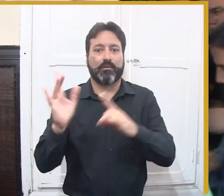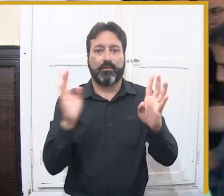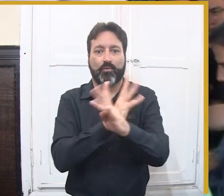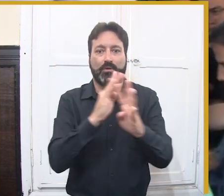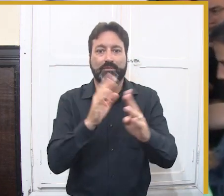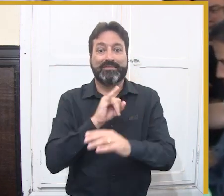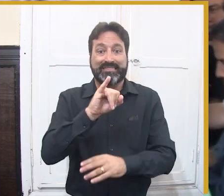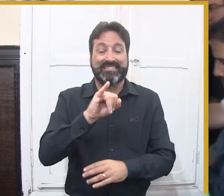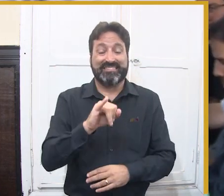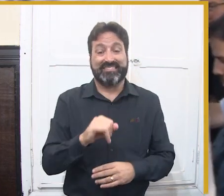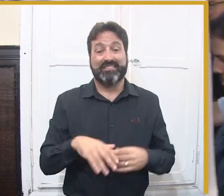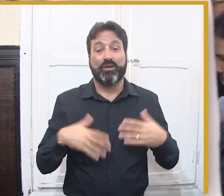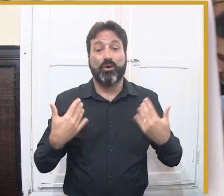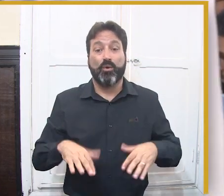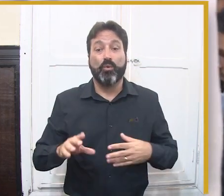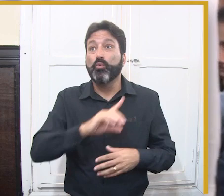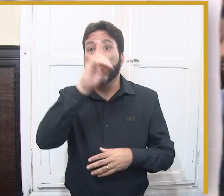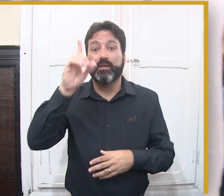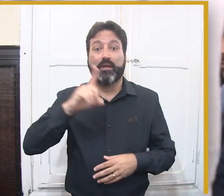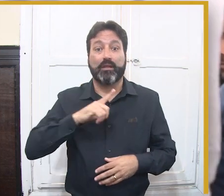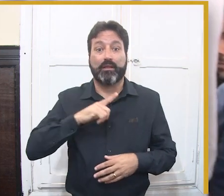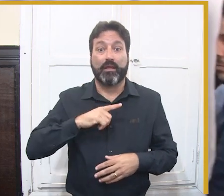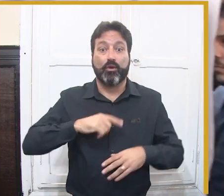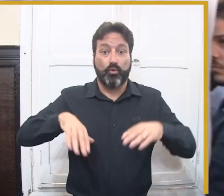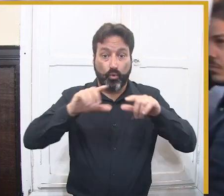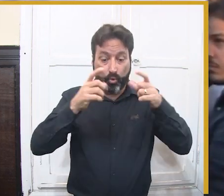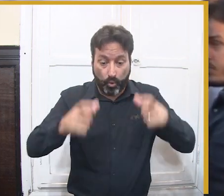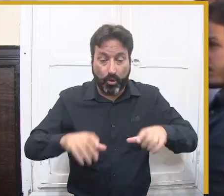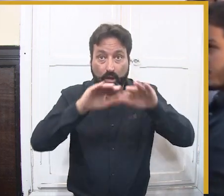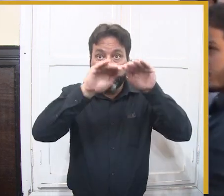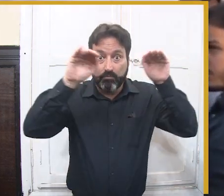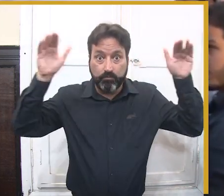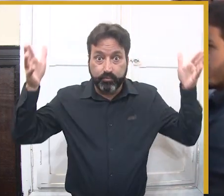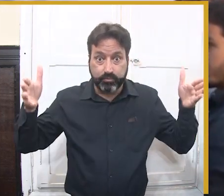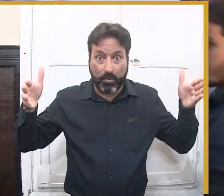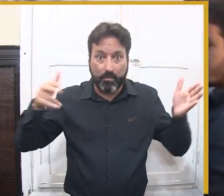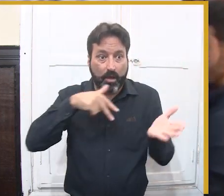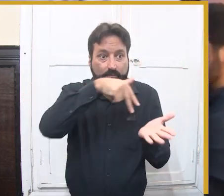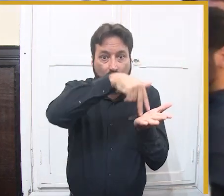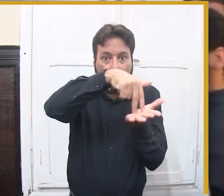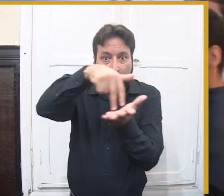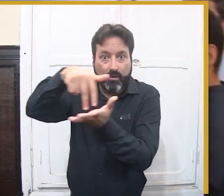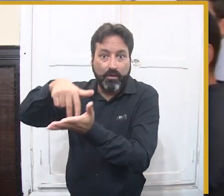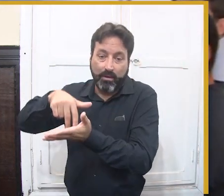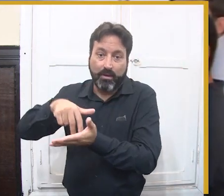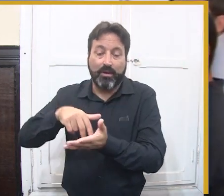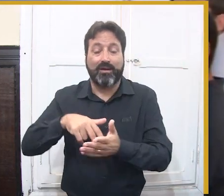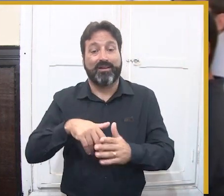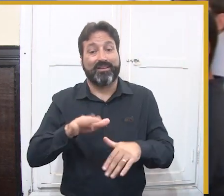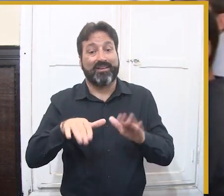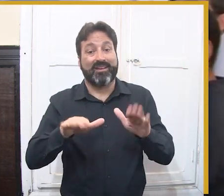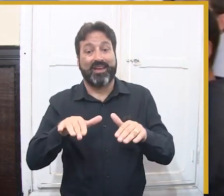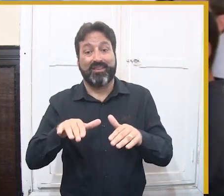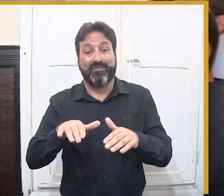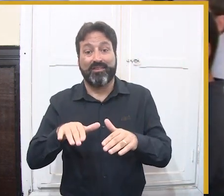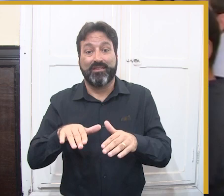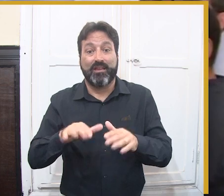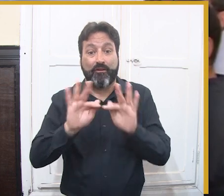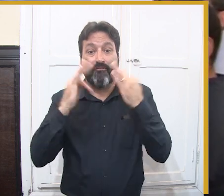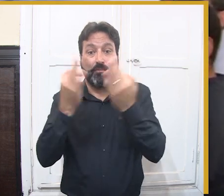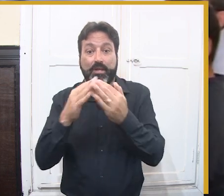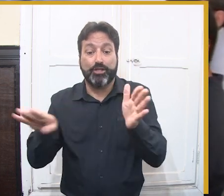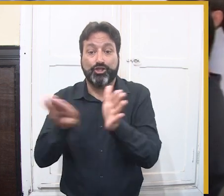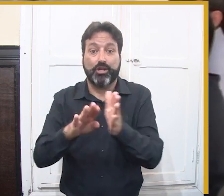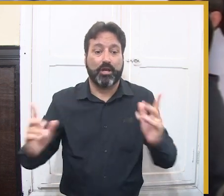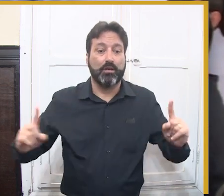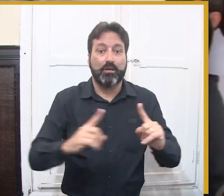que hoje precisam se espremer no Parque do Povo, chega lá, às vezes, não consegue ter acesso para assistir